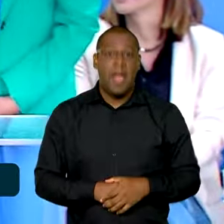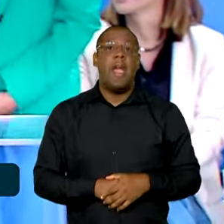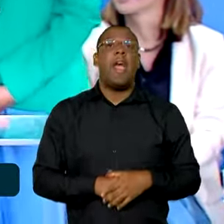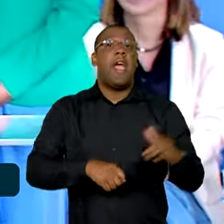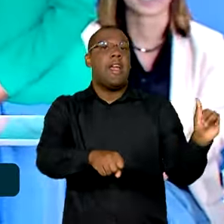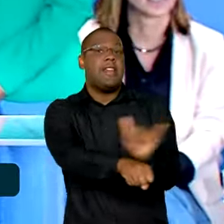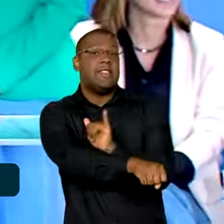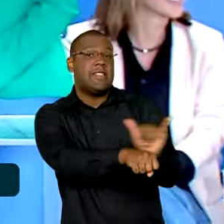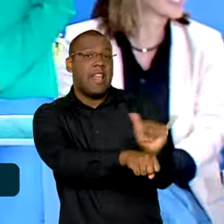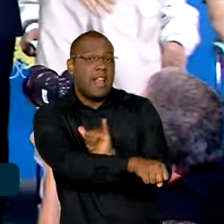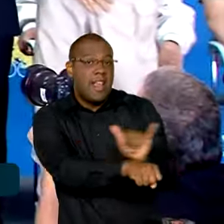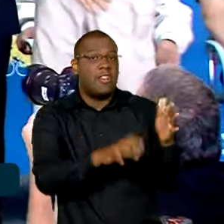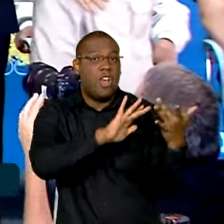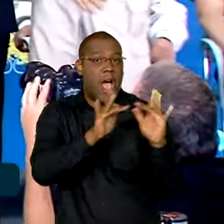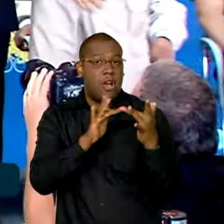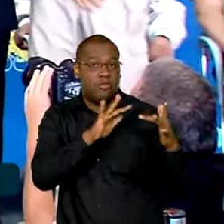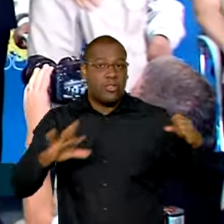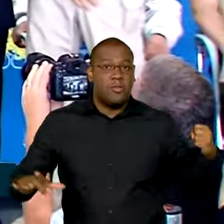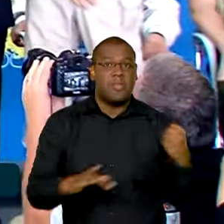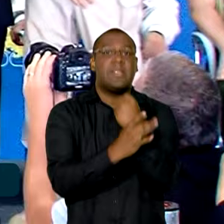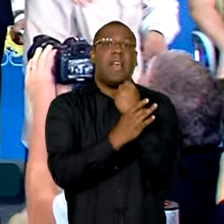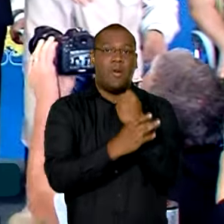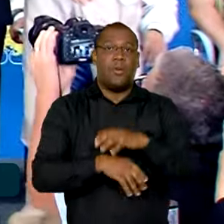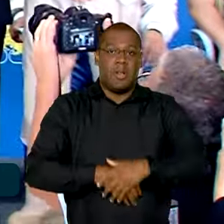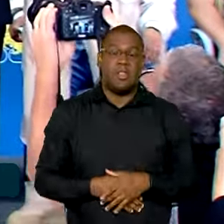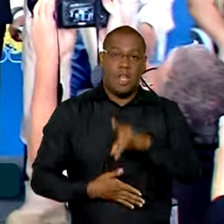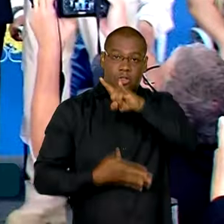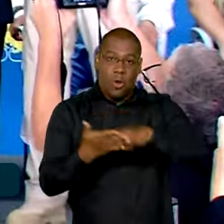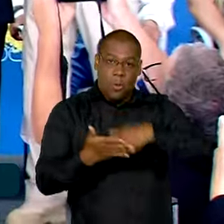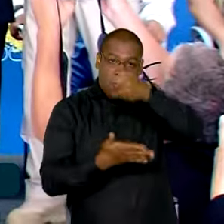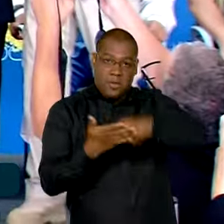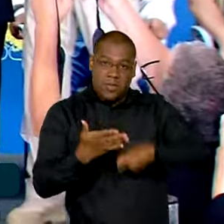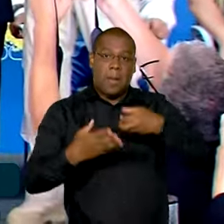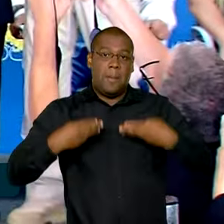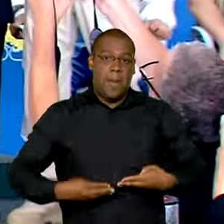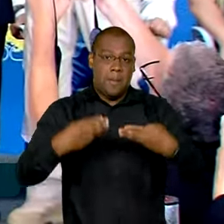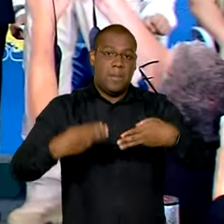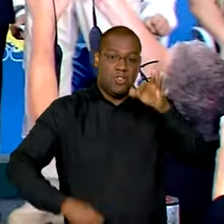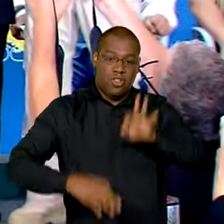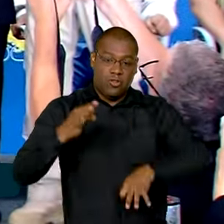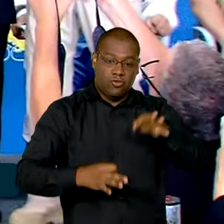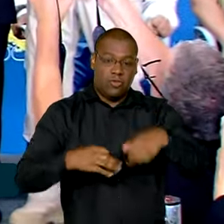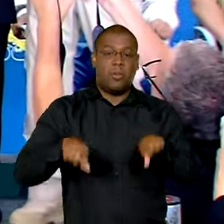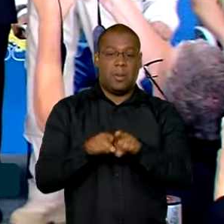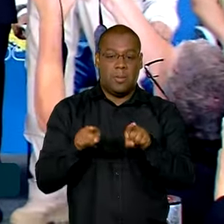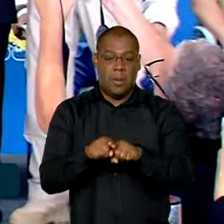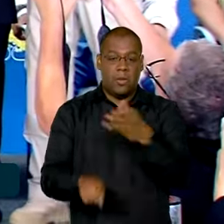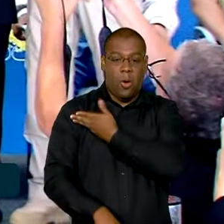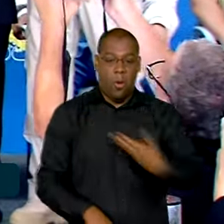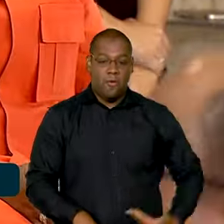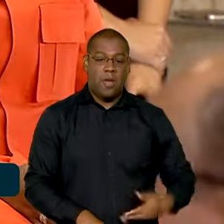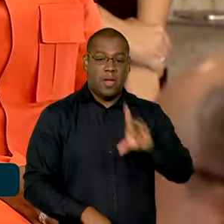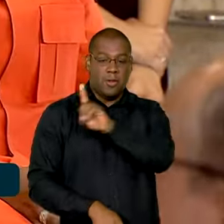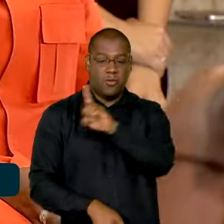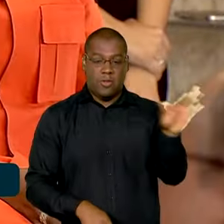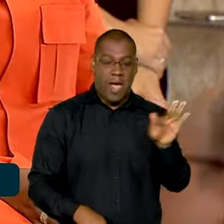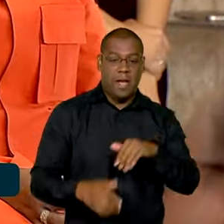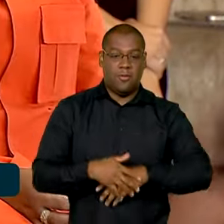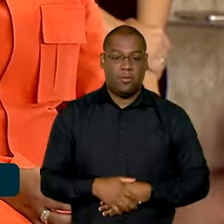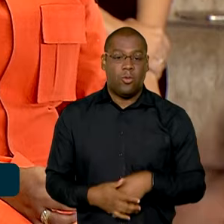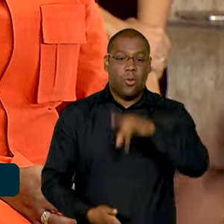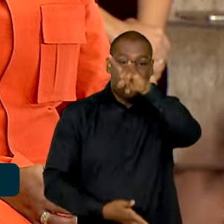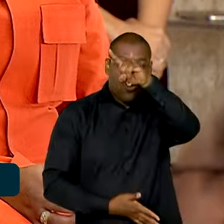integradas de segurança foi assinado entre o Ministério da Justiça e o governo do Distrito Federal. O